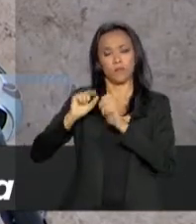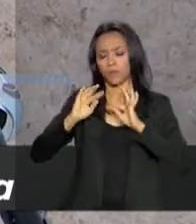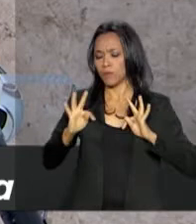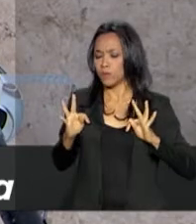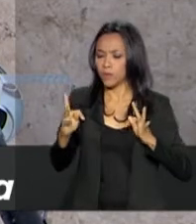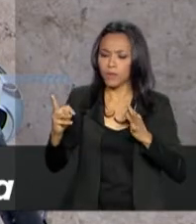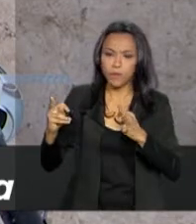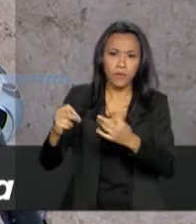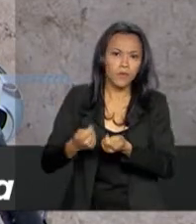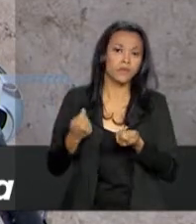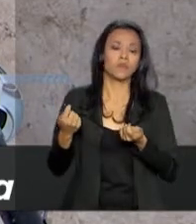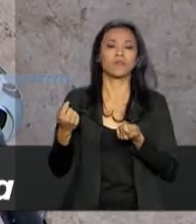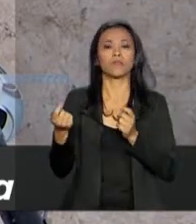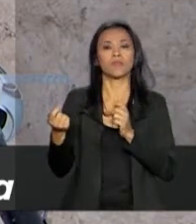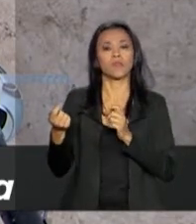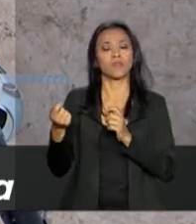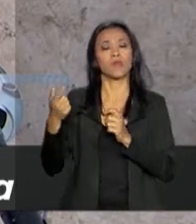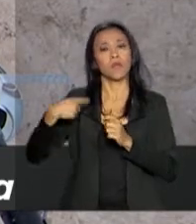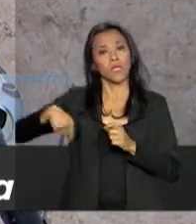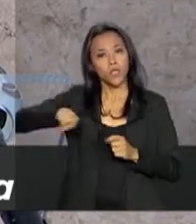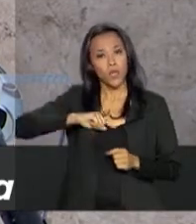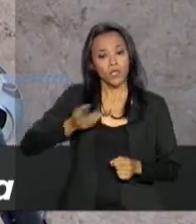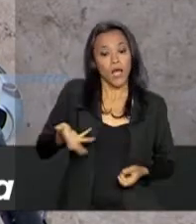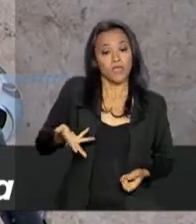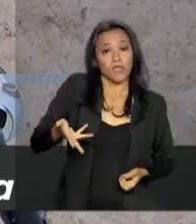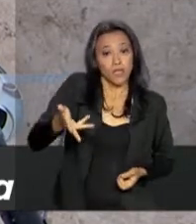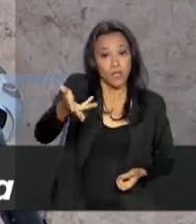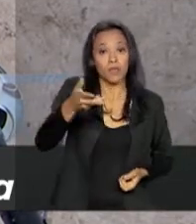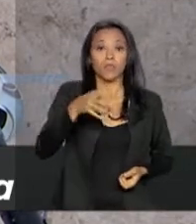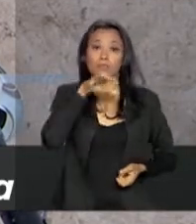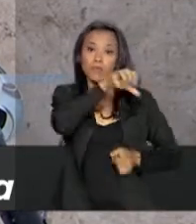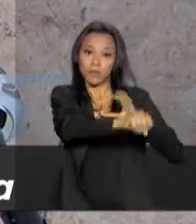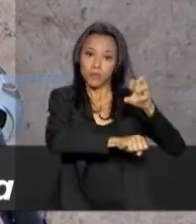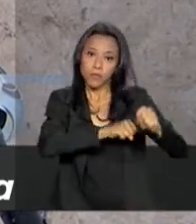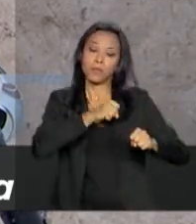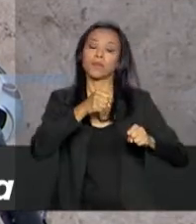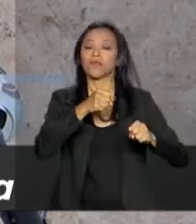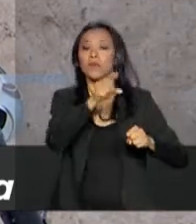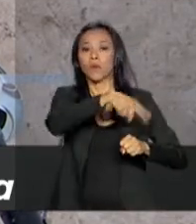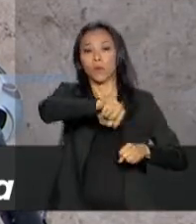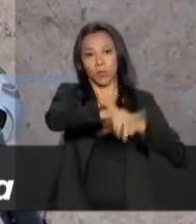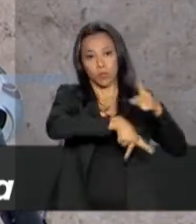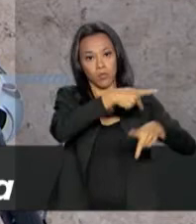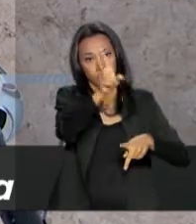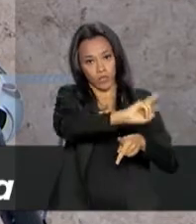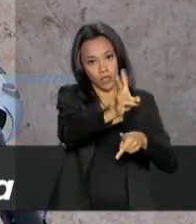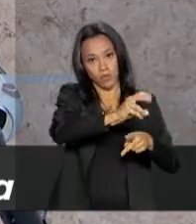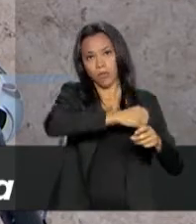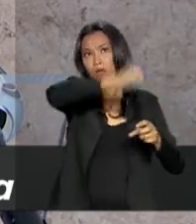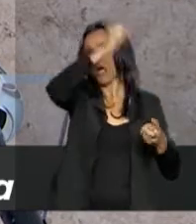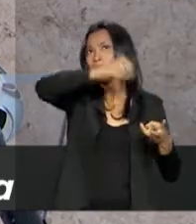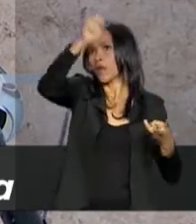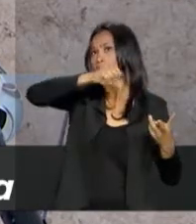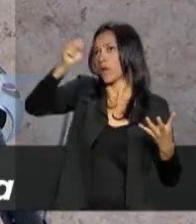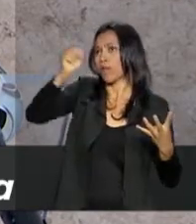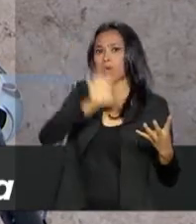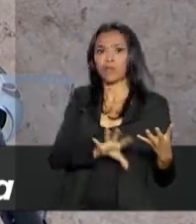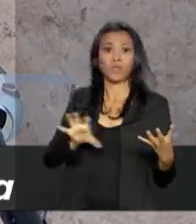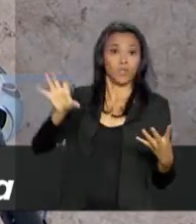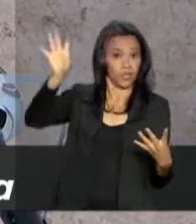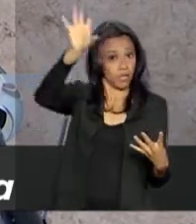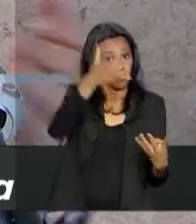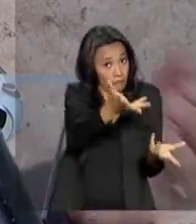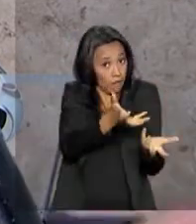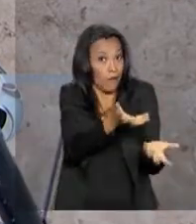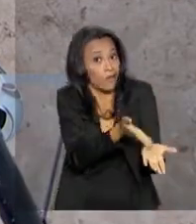aceleremos o processo de interiorização, ou seja, o processo de transferência daqueles venezuelanos que